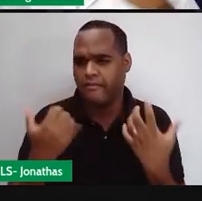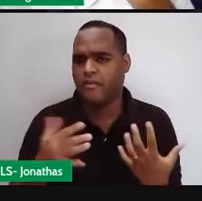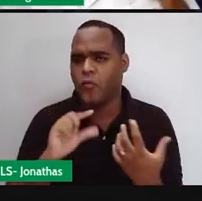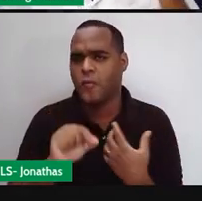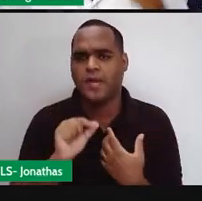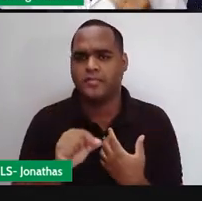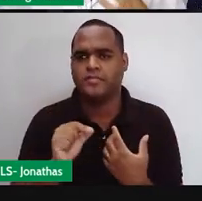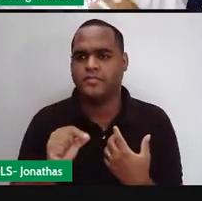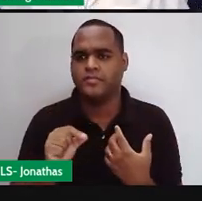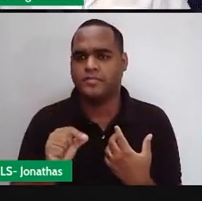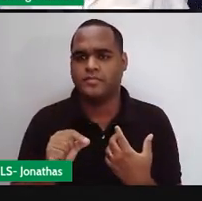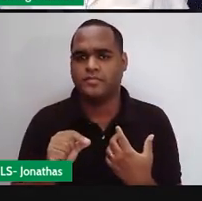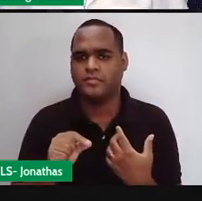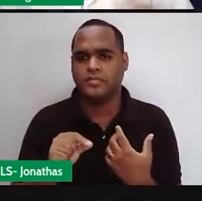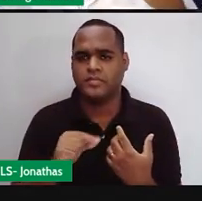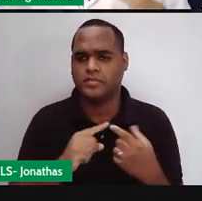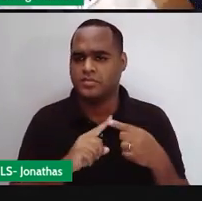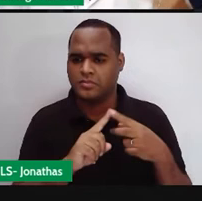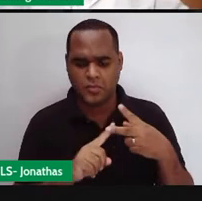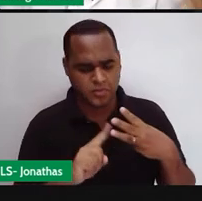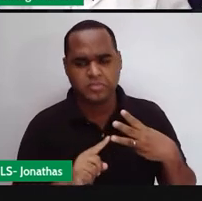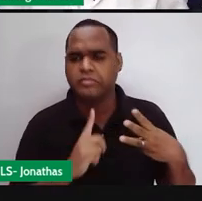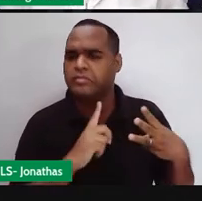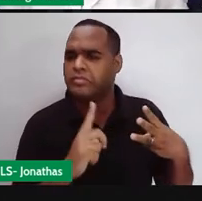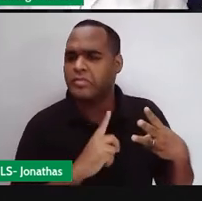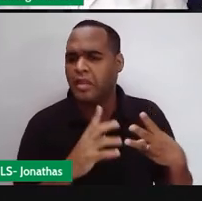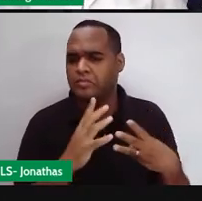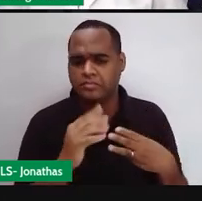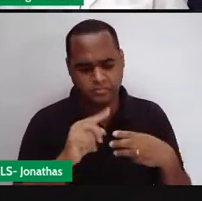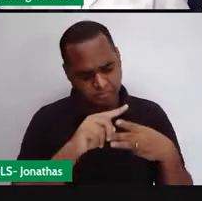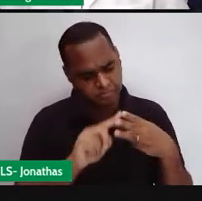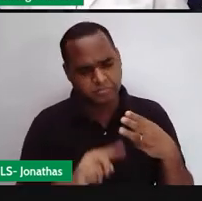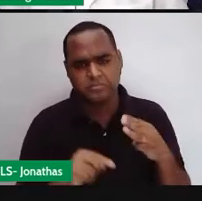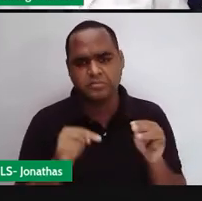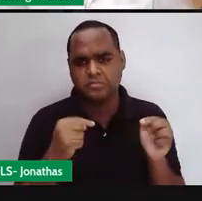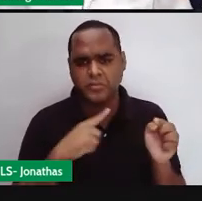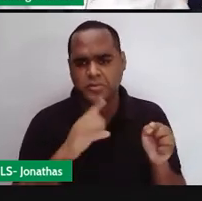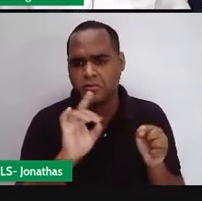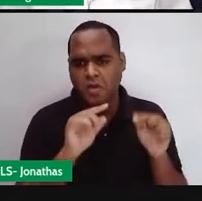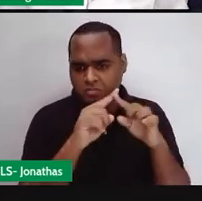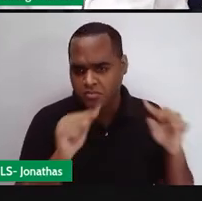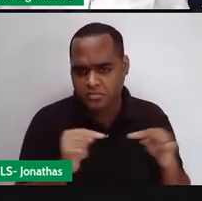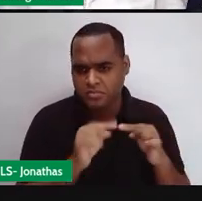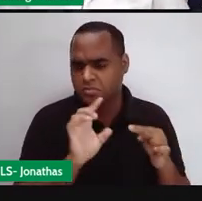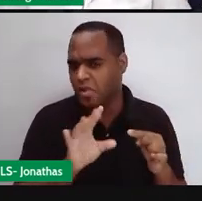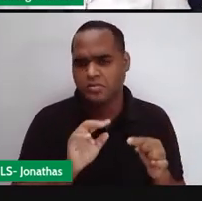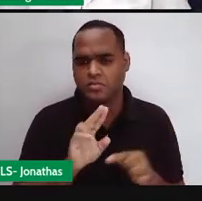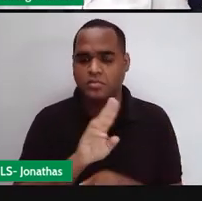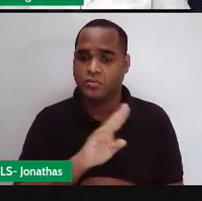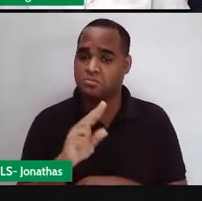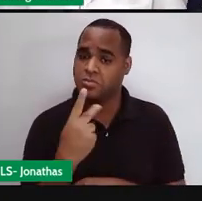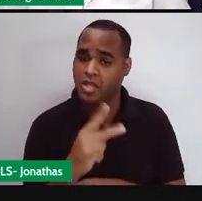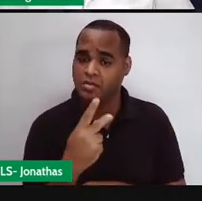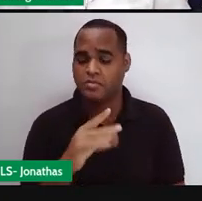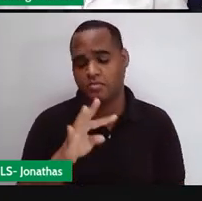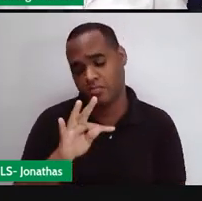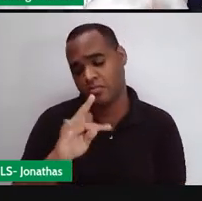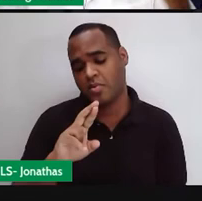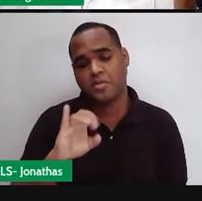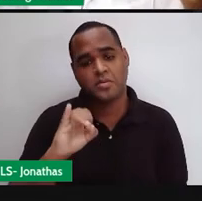tem três ângulos internos e só vai ter três ângulos internos? O nome do polígono já diz